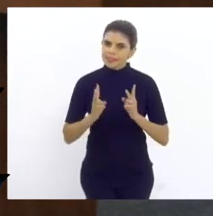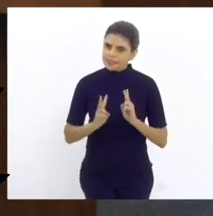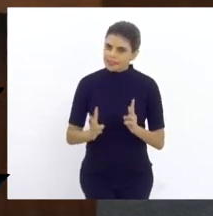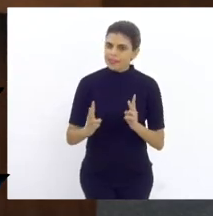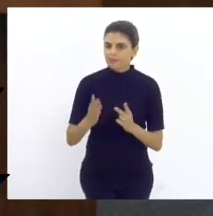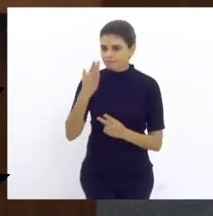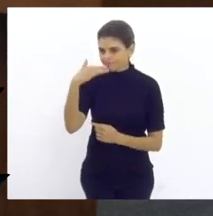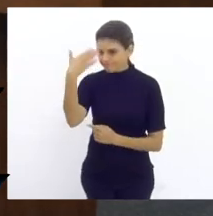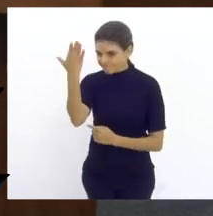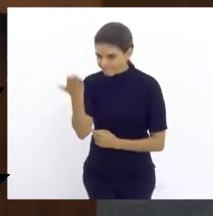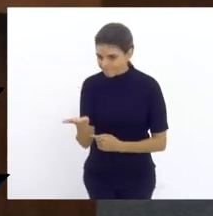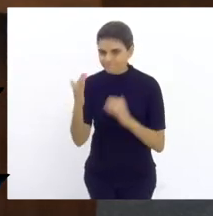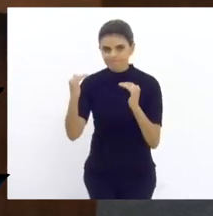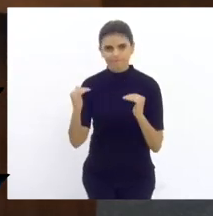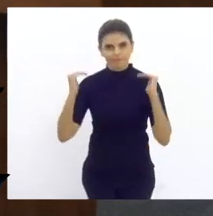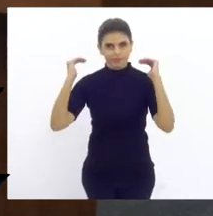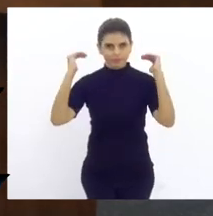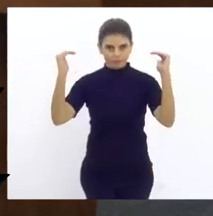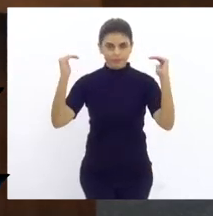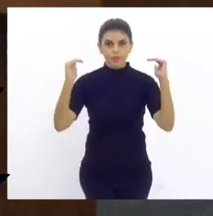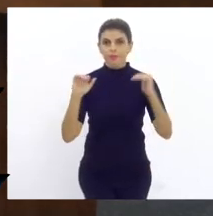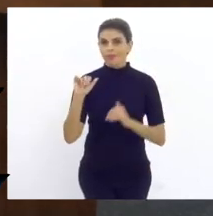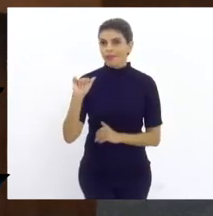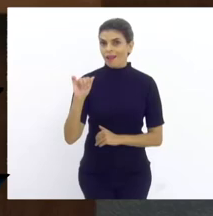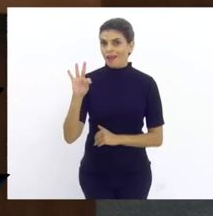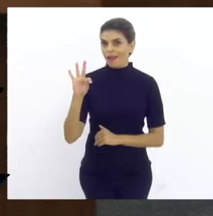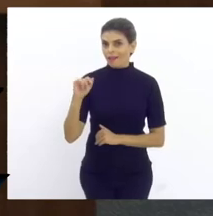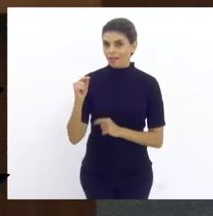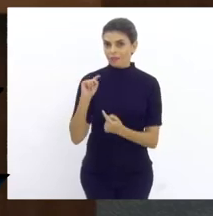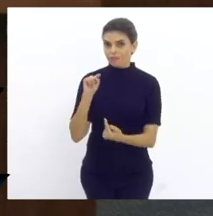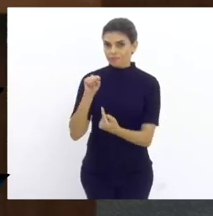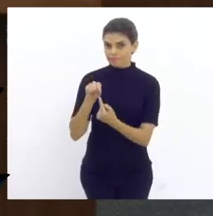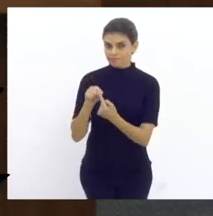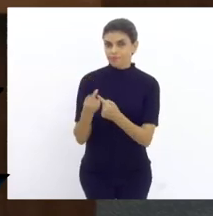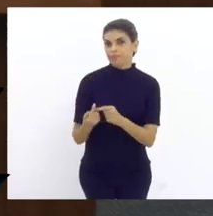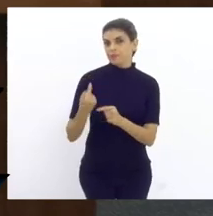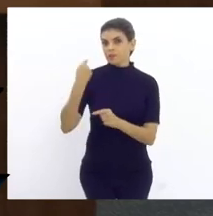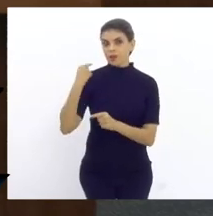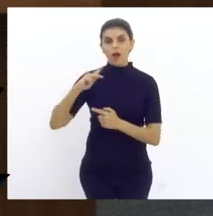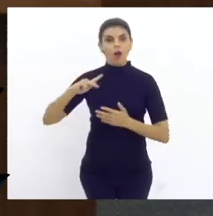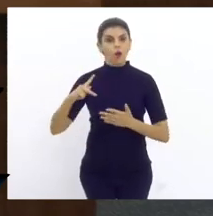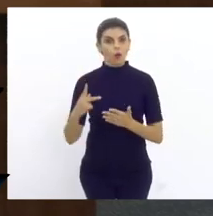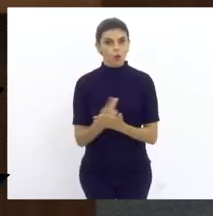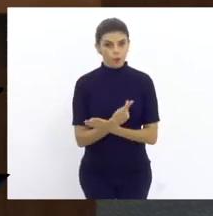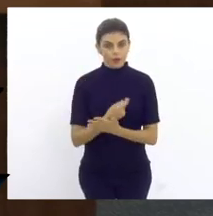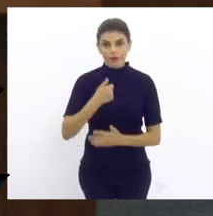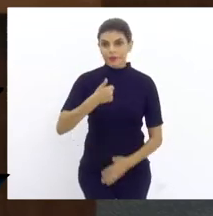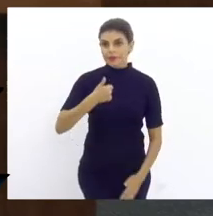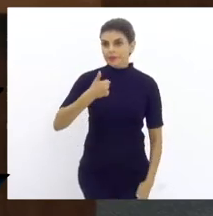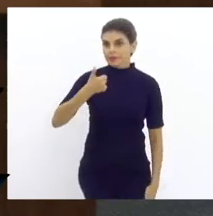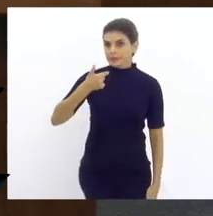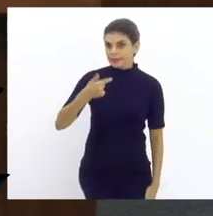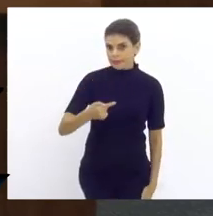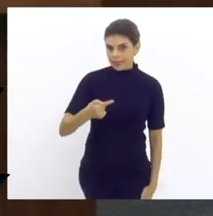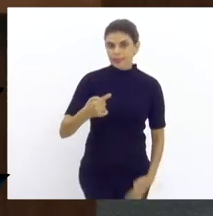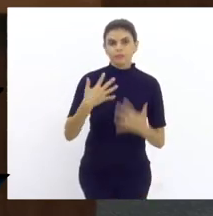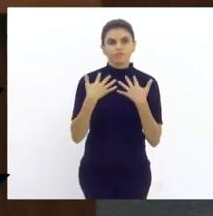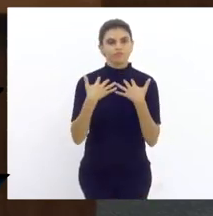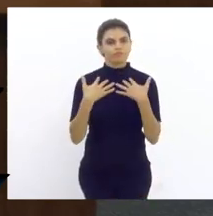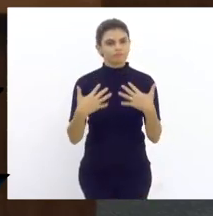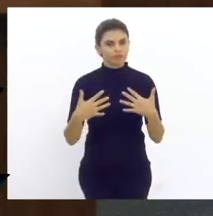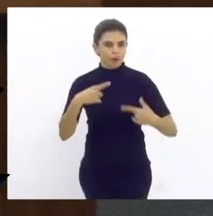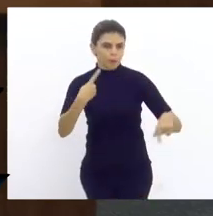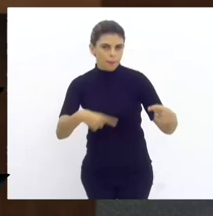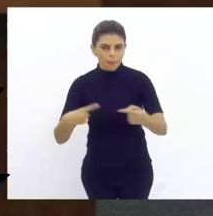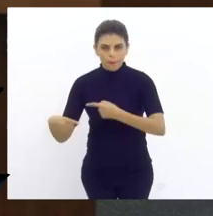Excelência. A ata reflete com exatidão o ocorrido na 17ª sessão ordinária,